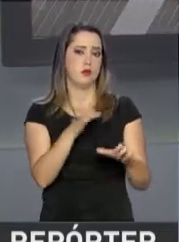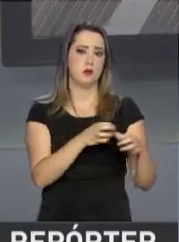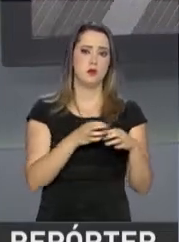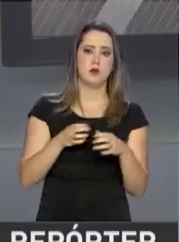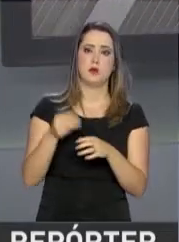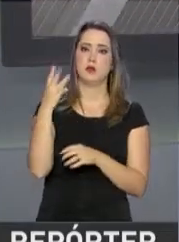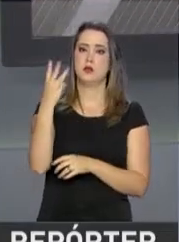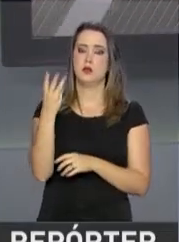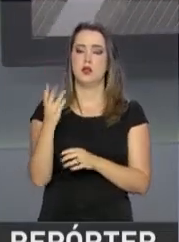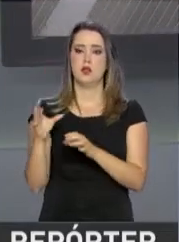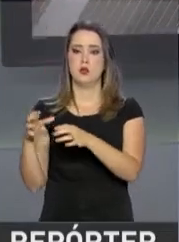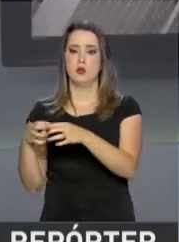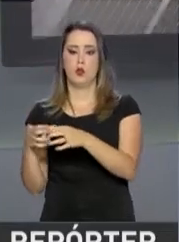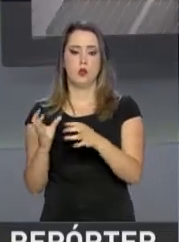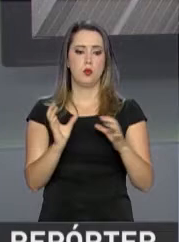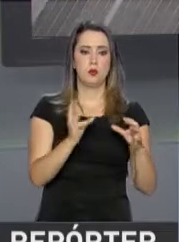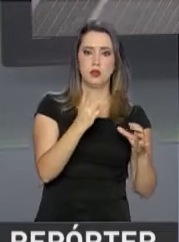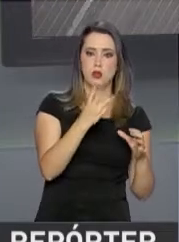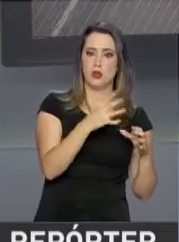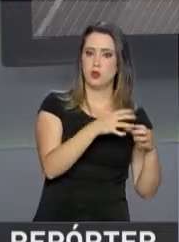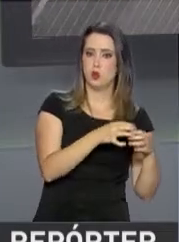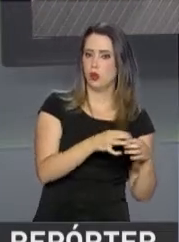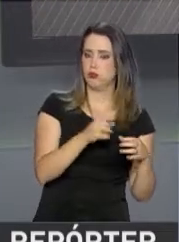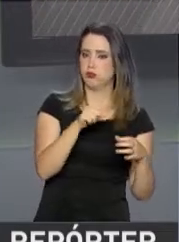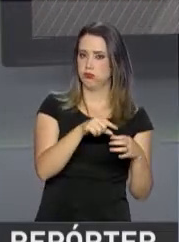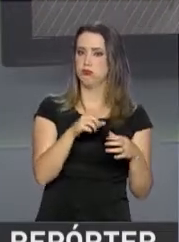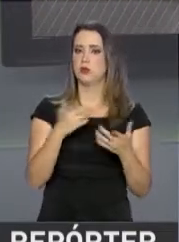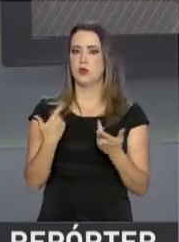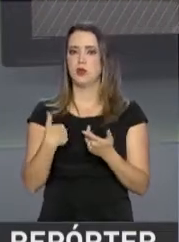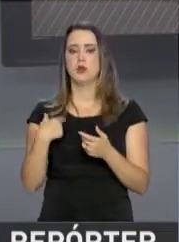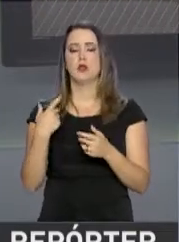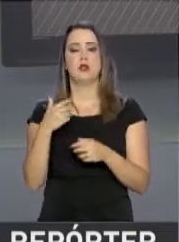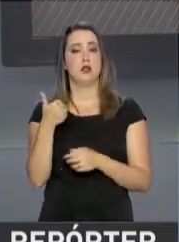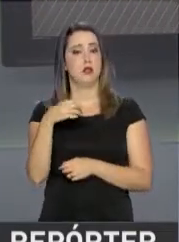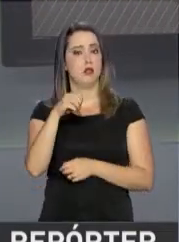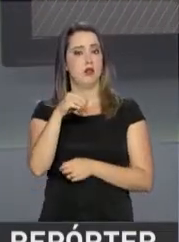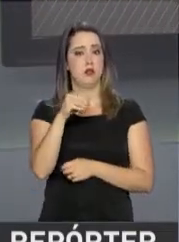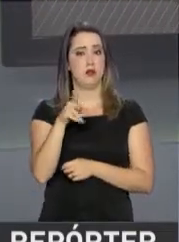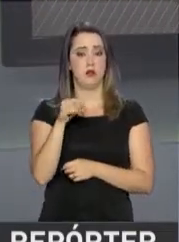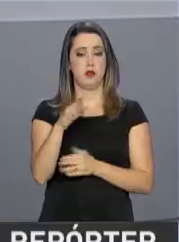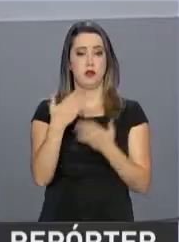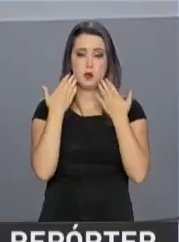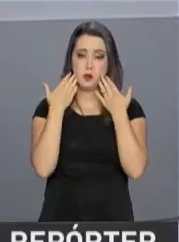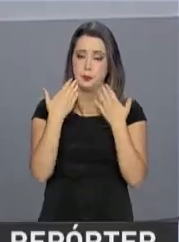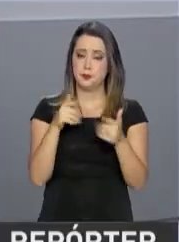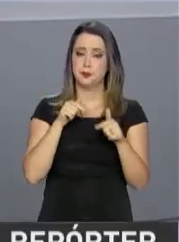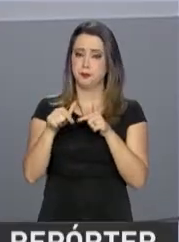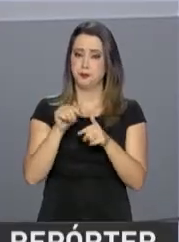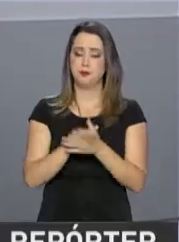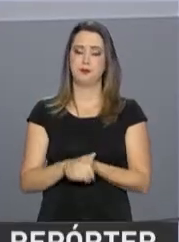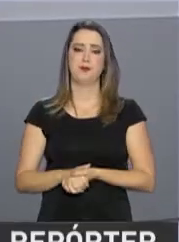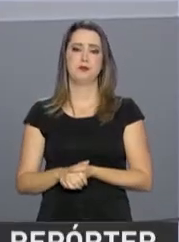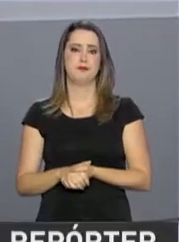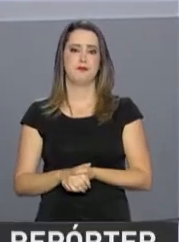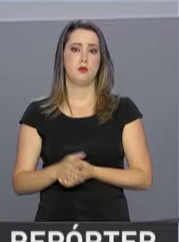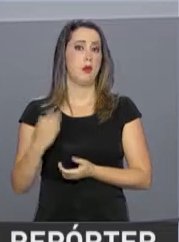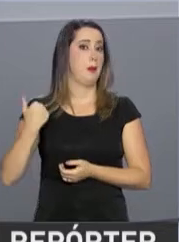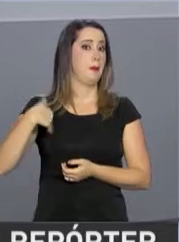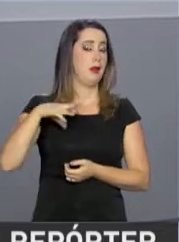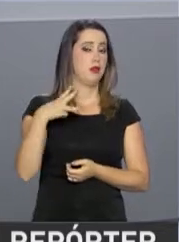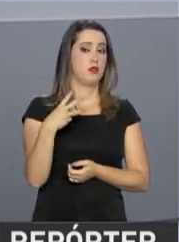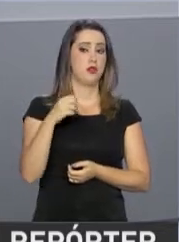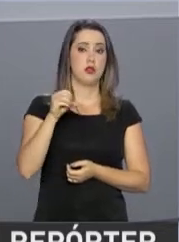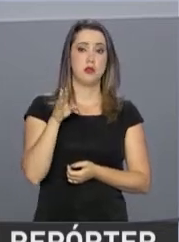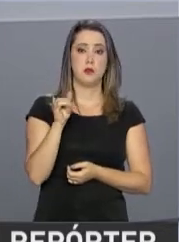sendo três de cada órgão. O prazo para a conclusão dos trabalhos é de 90 dias. Mais R$ bilhões